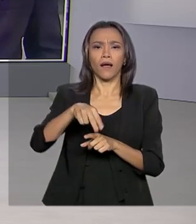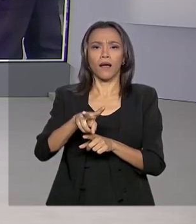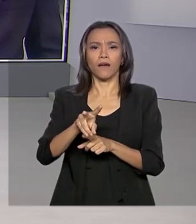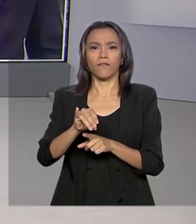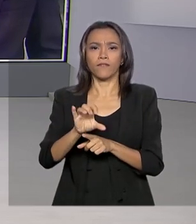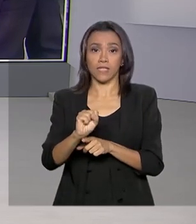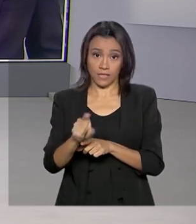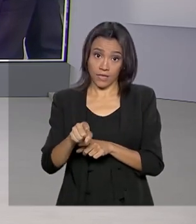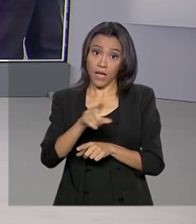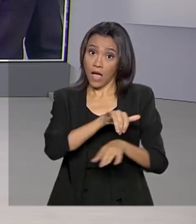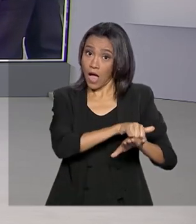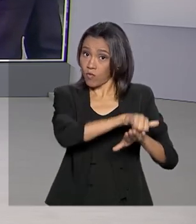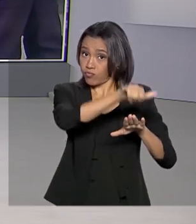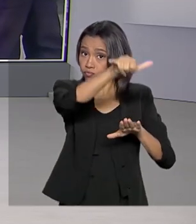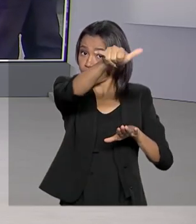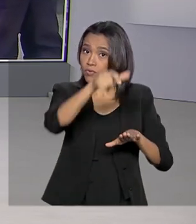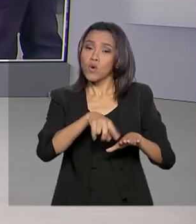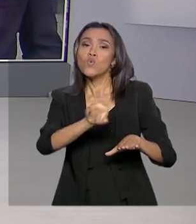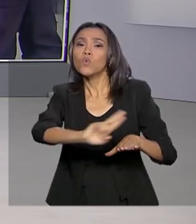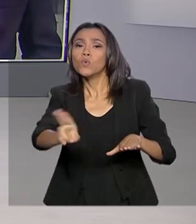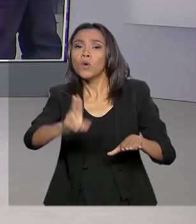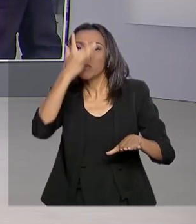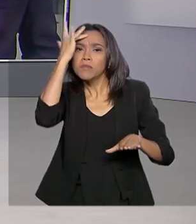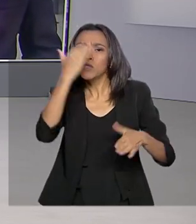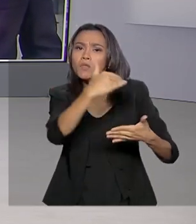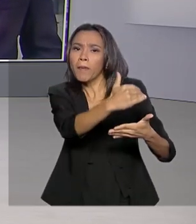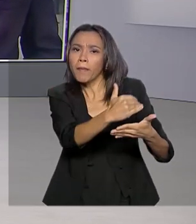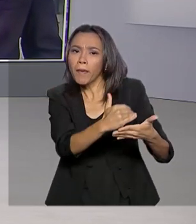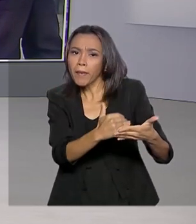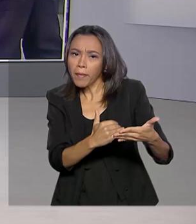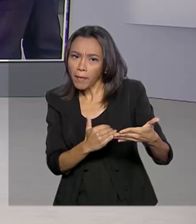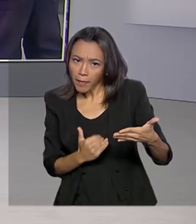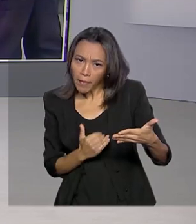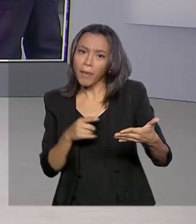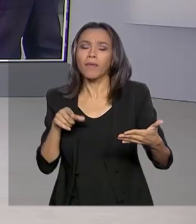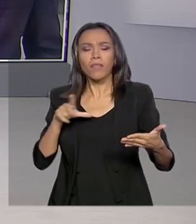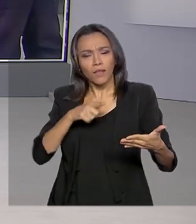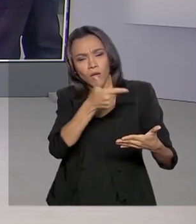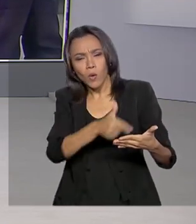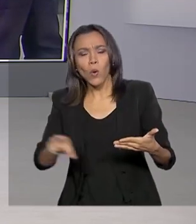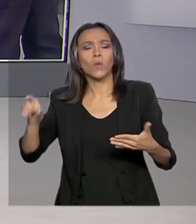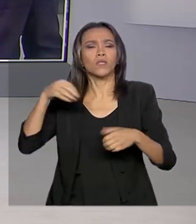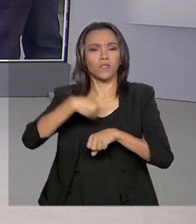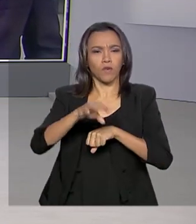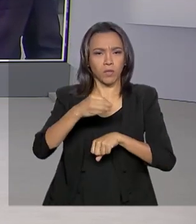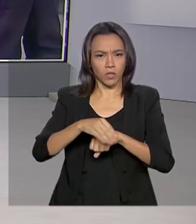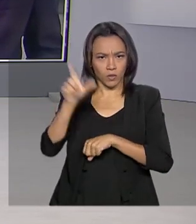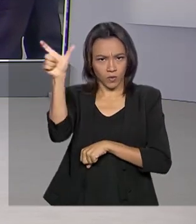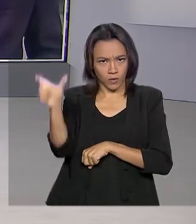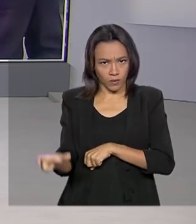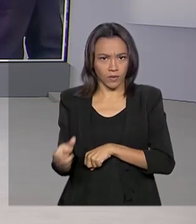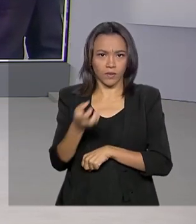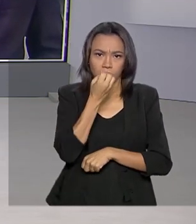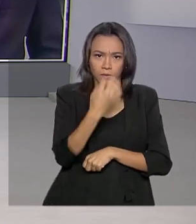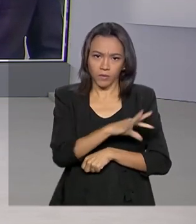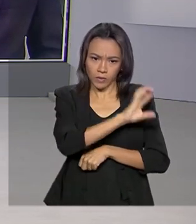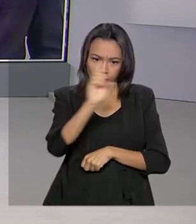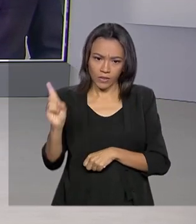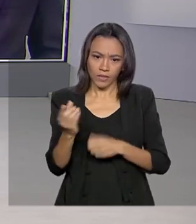possível coronavírus a lista de passageiros do voo. O Glauco de Queiroz tem outras informações para a gente. Oi, Glauco. Bom dia para você.